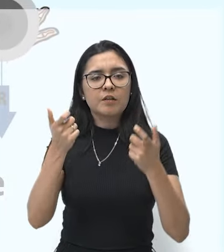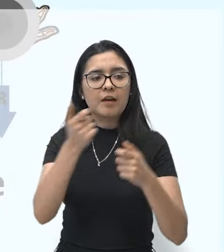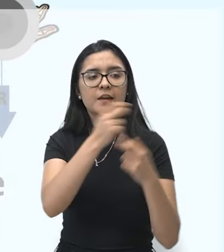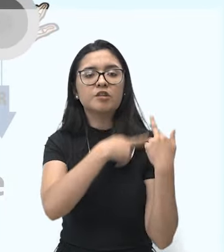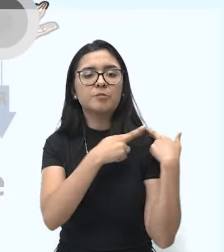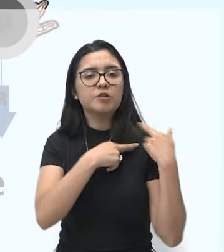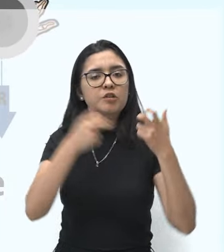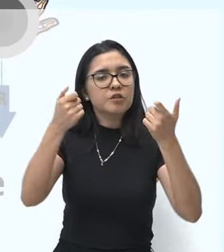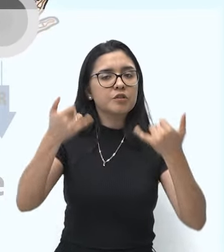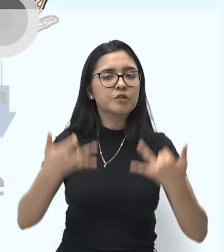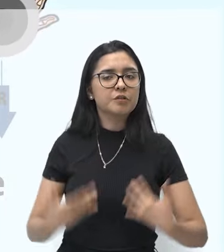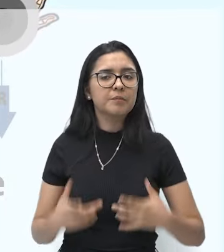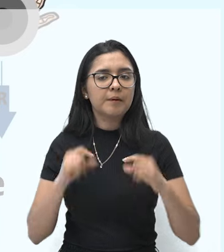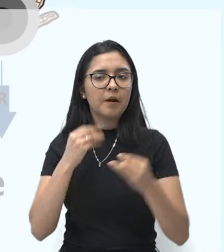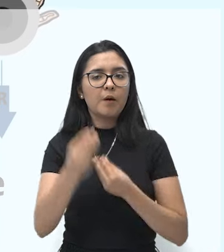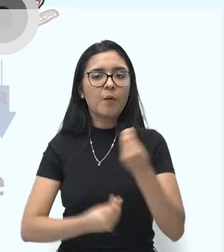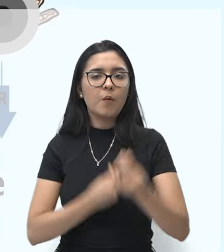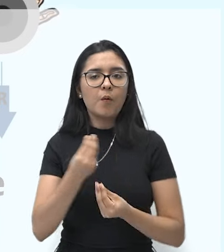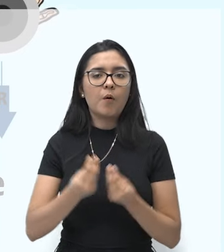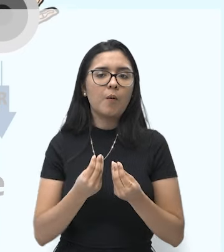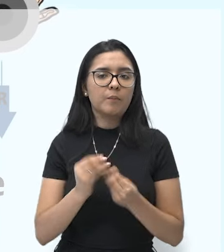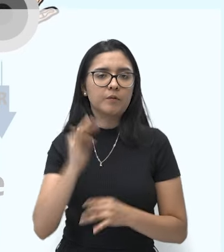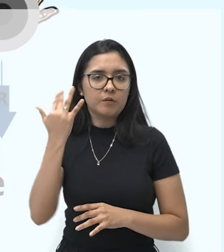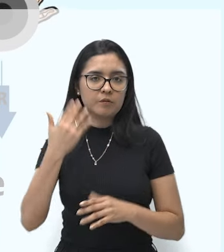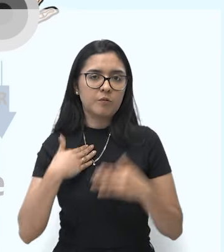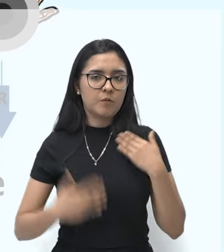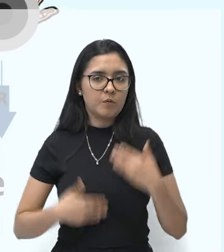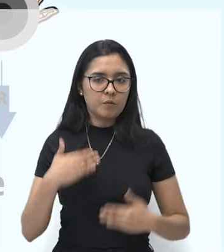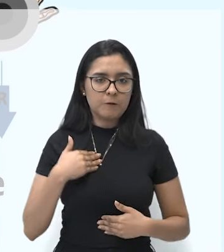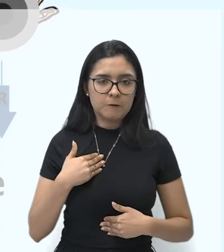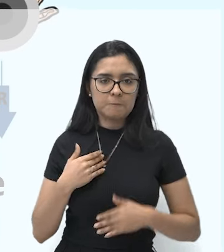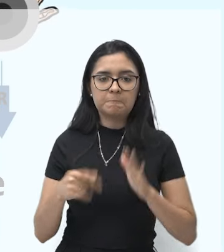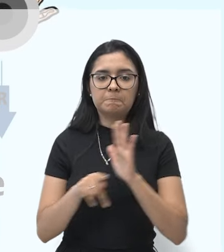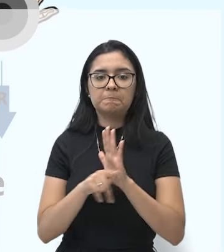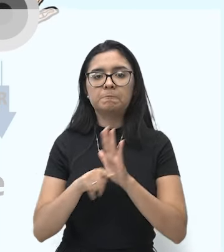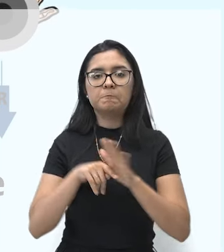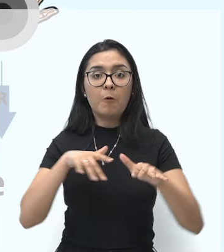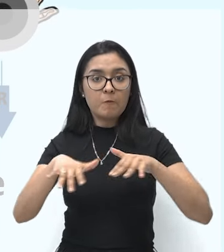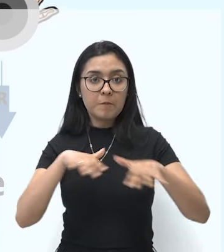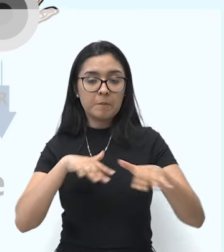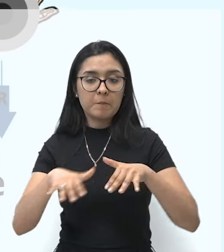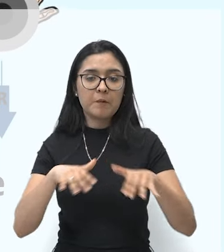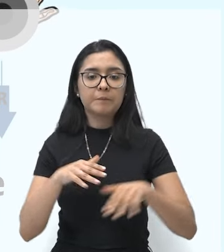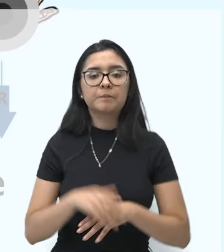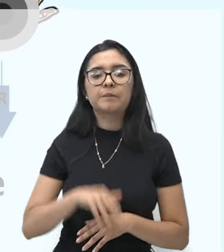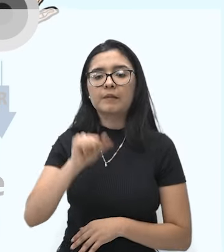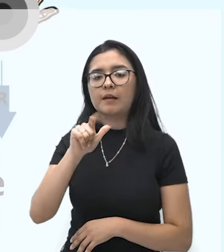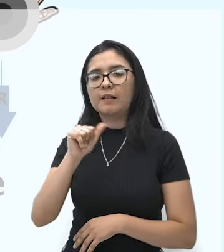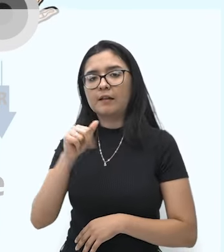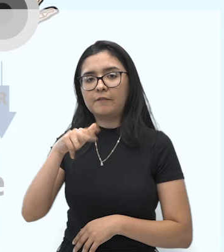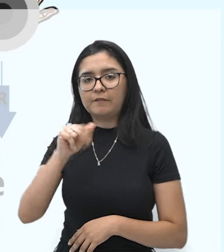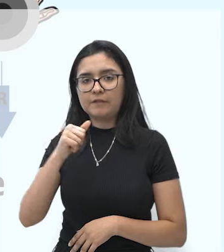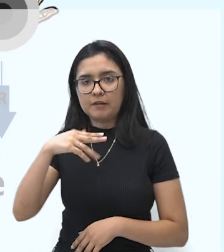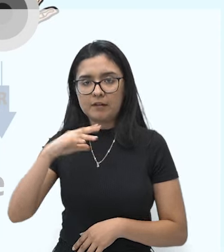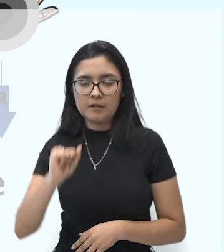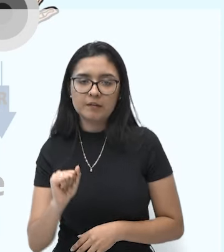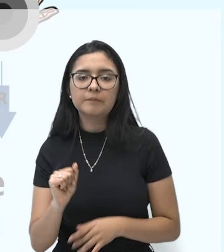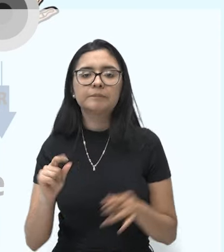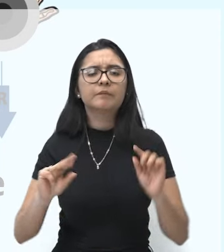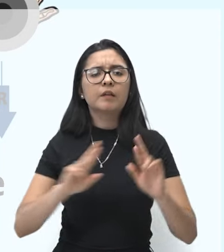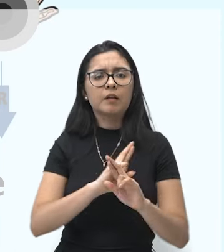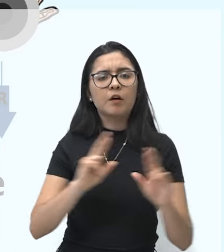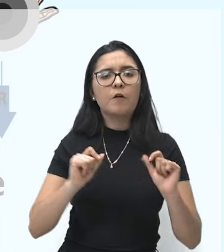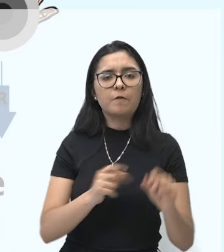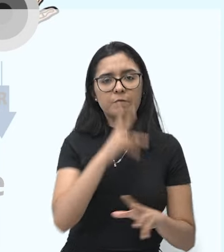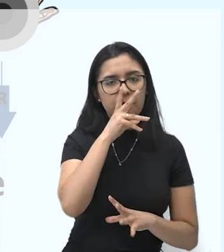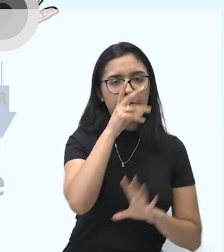do princípio de funcionamento das alavancas. E as alavancas funcionam pela relação